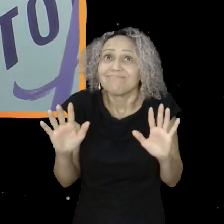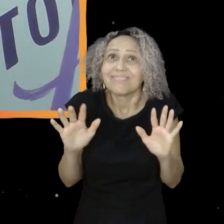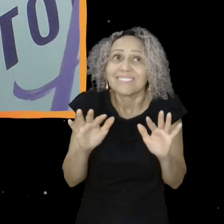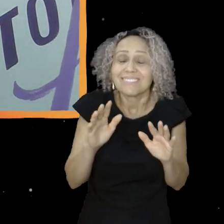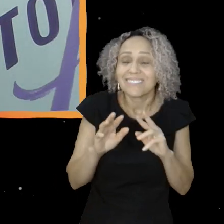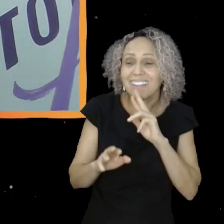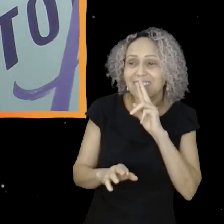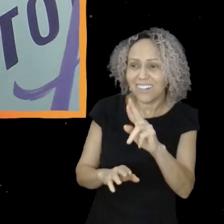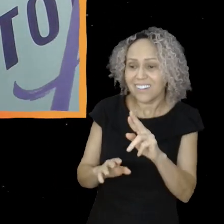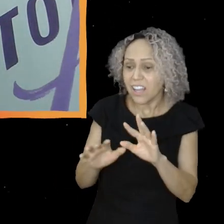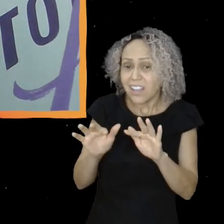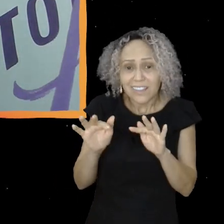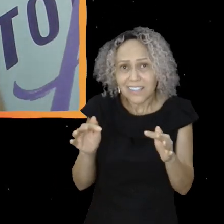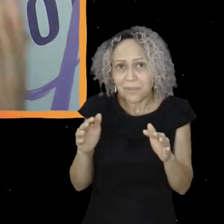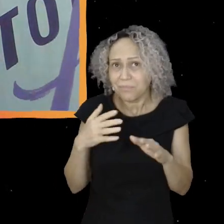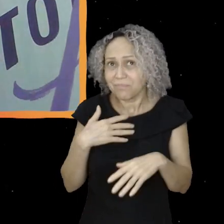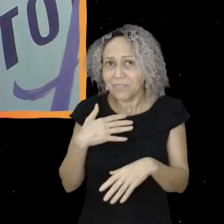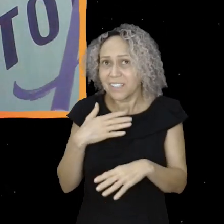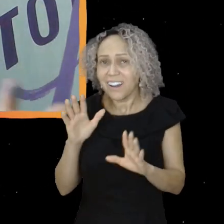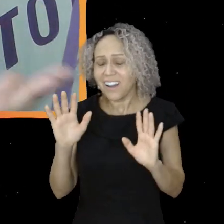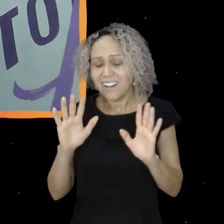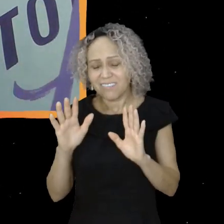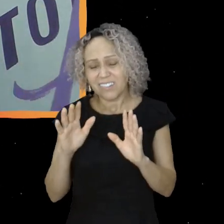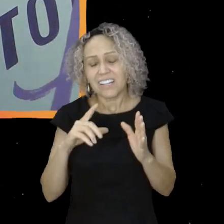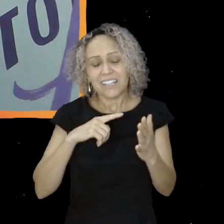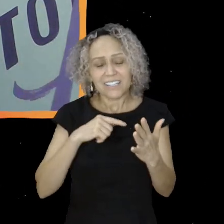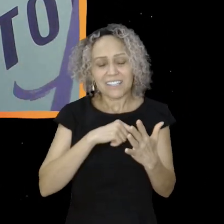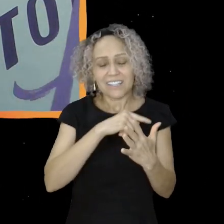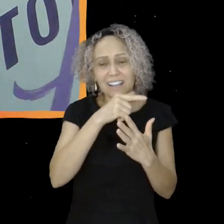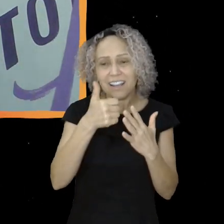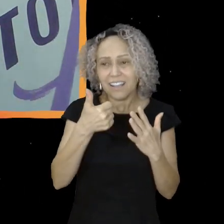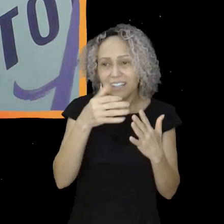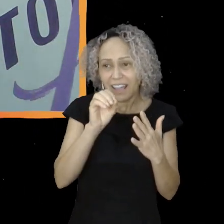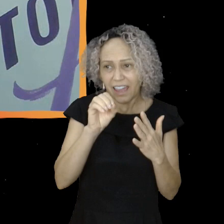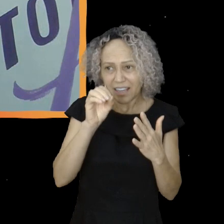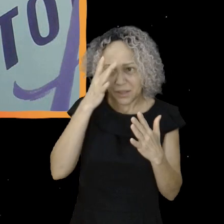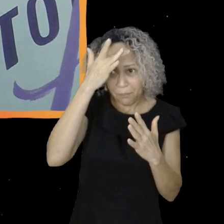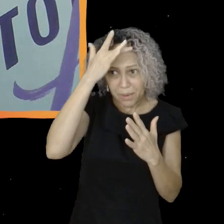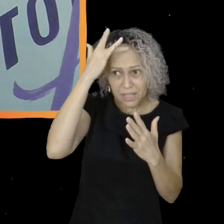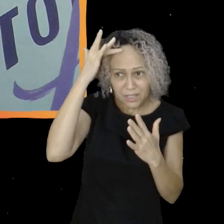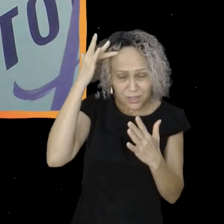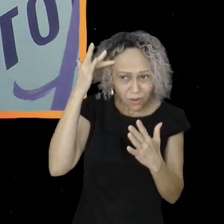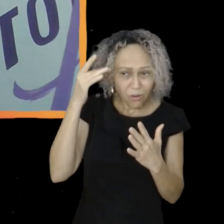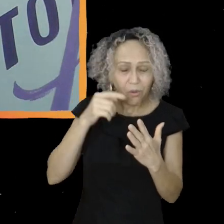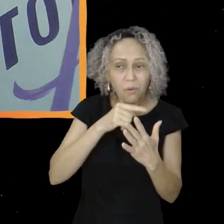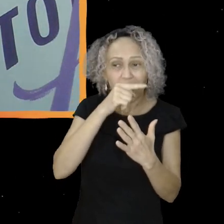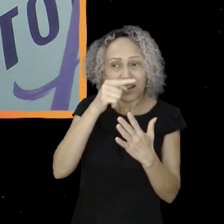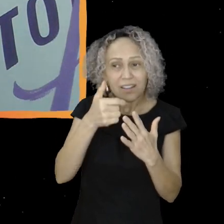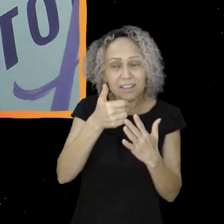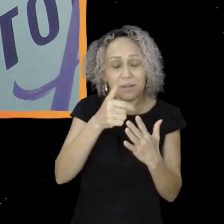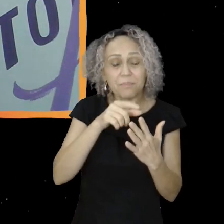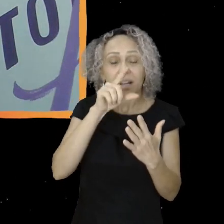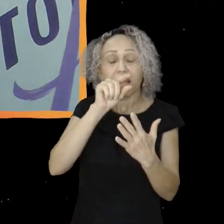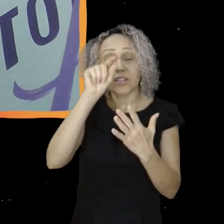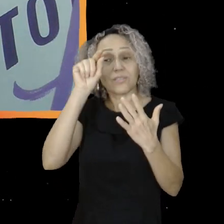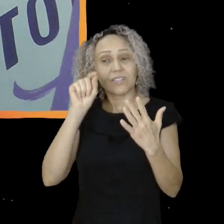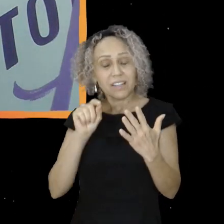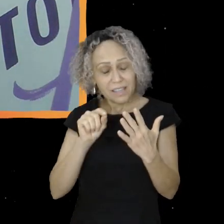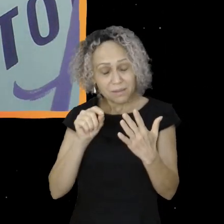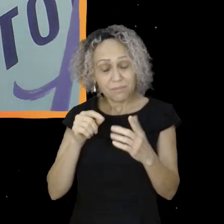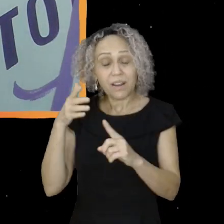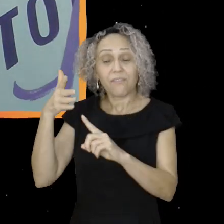ser eu. Tinha umas 10 pessoas na lista, na frente de quem era, pra falar. E acontece